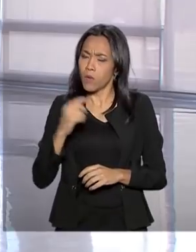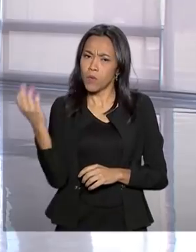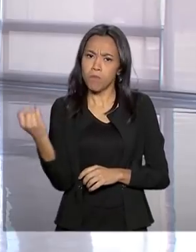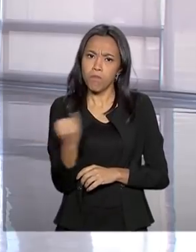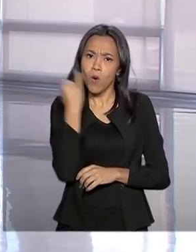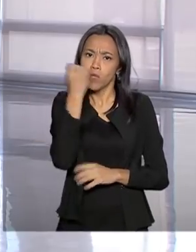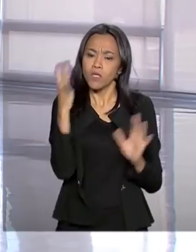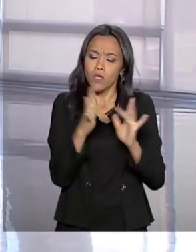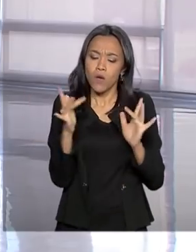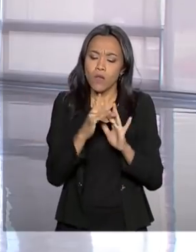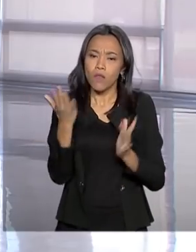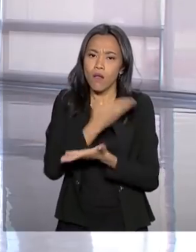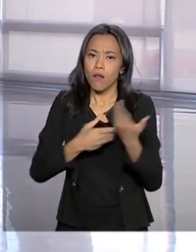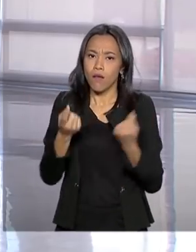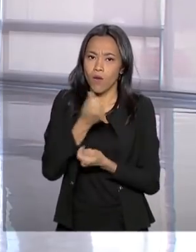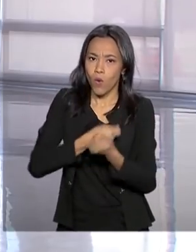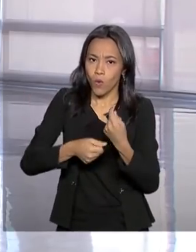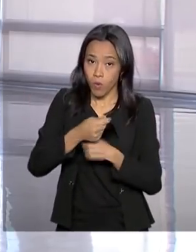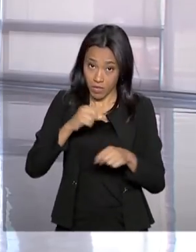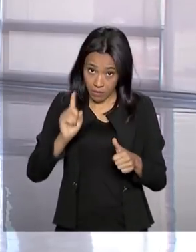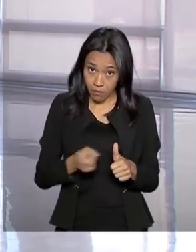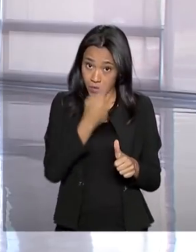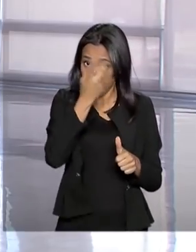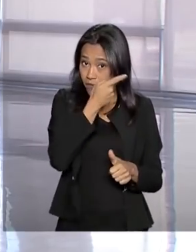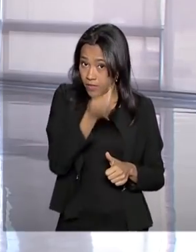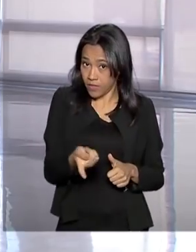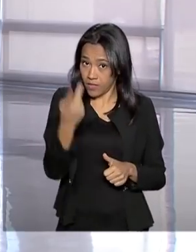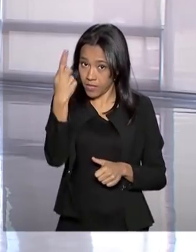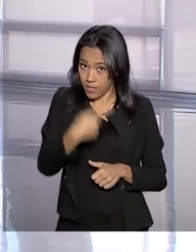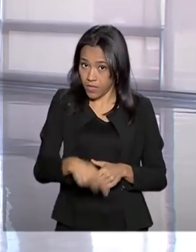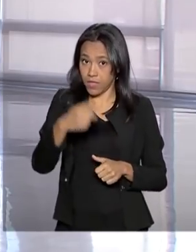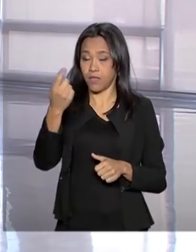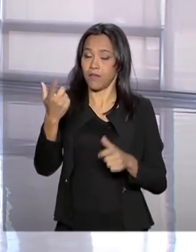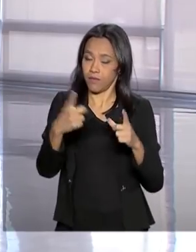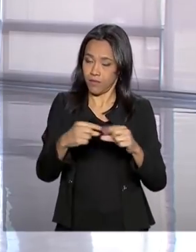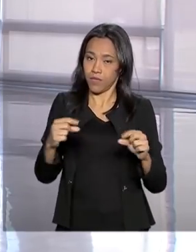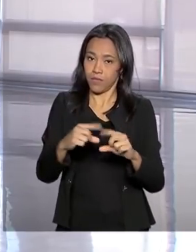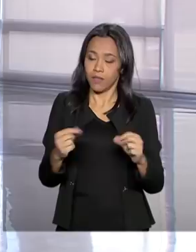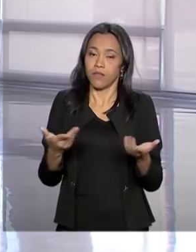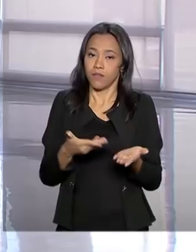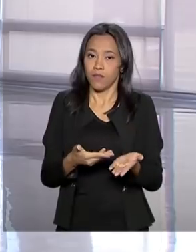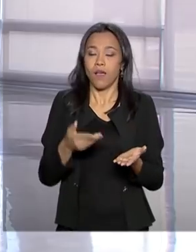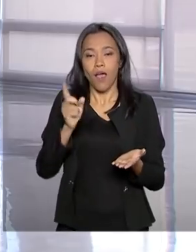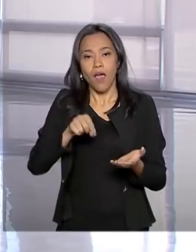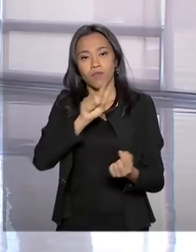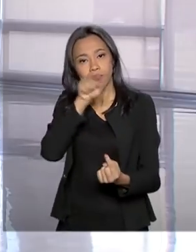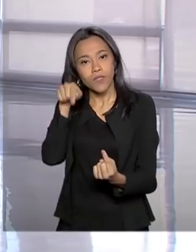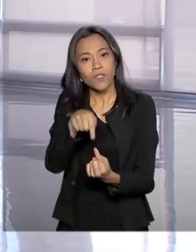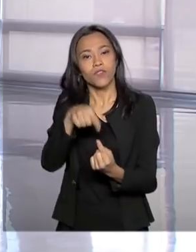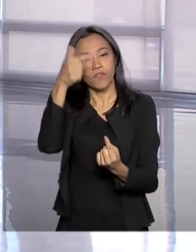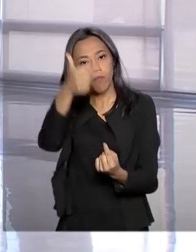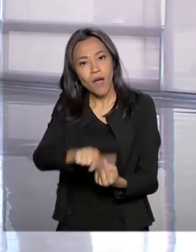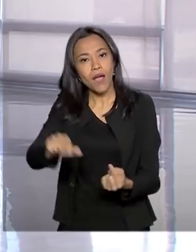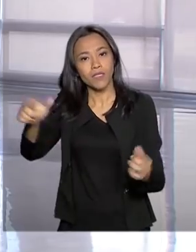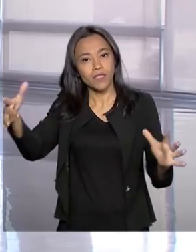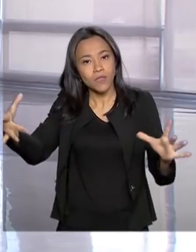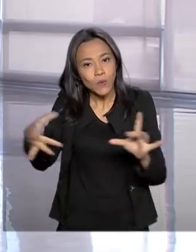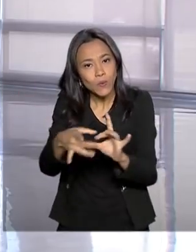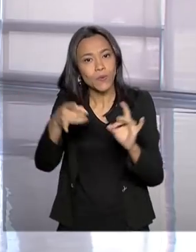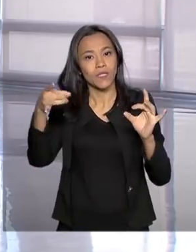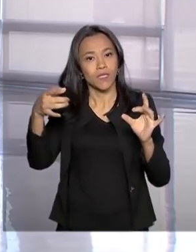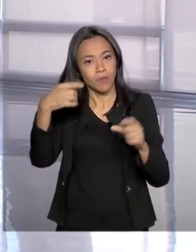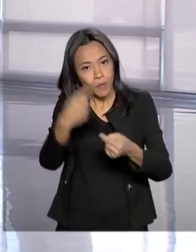primeira visita à Brasília, mas também teve o intuito de estreitar essa parceria comercial e